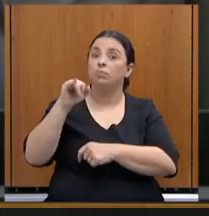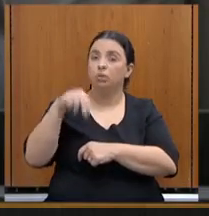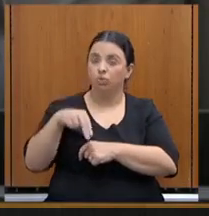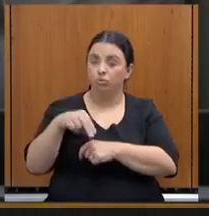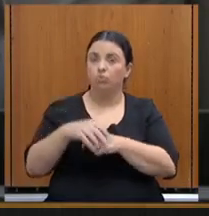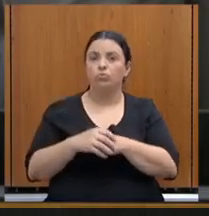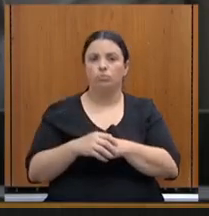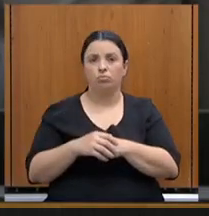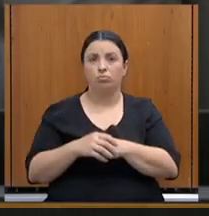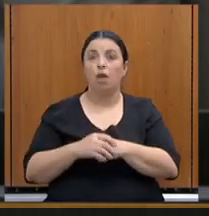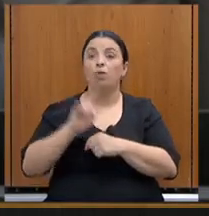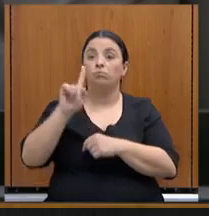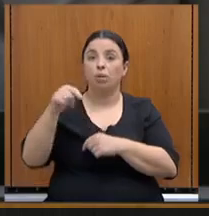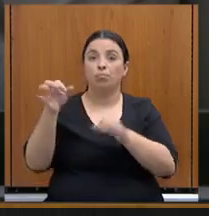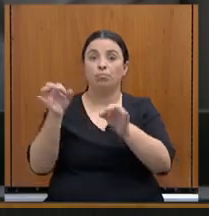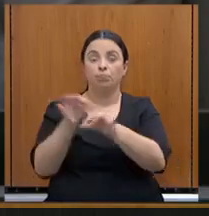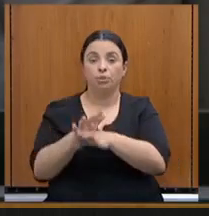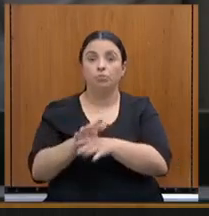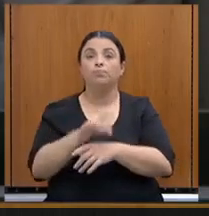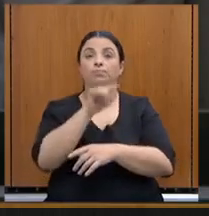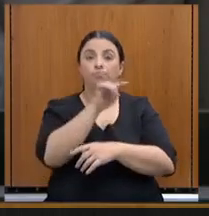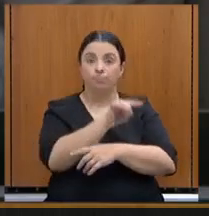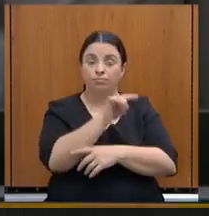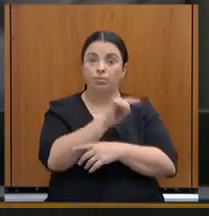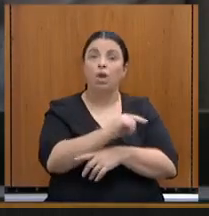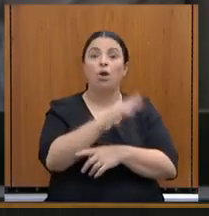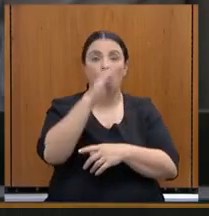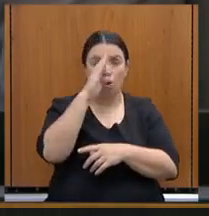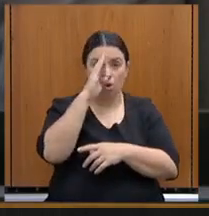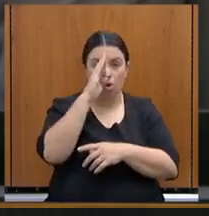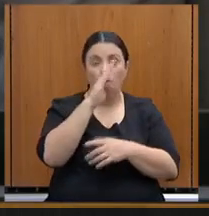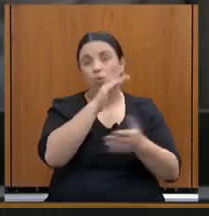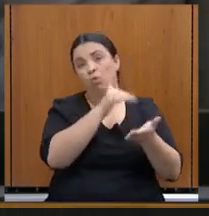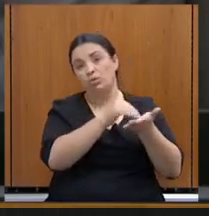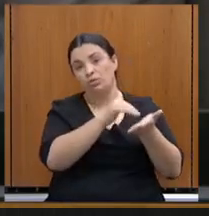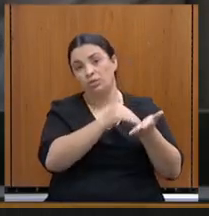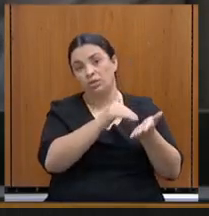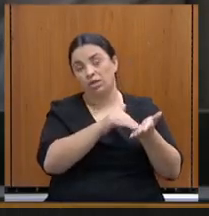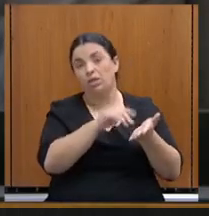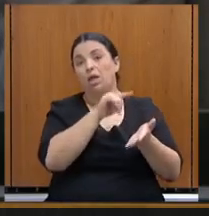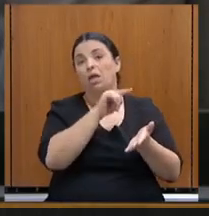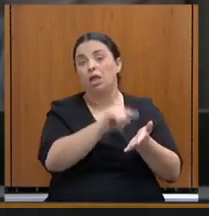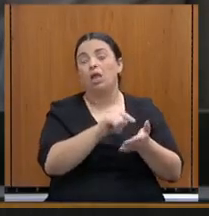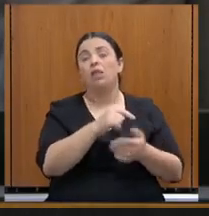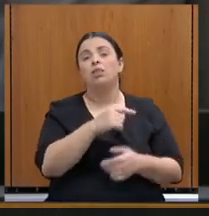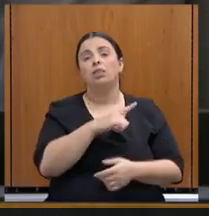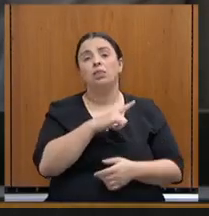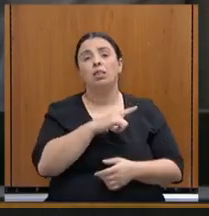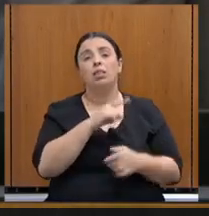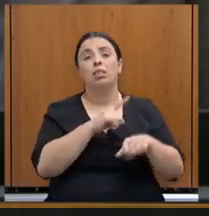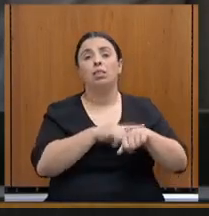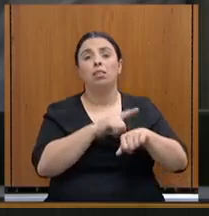a autoridade estadual disporá de 3 minutos para respondê-la.